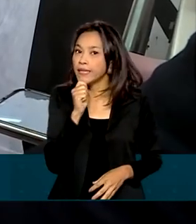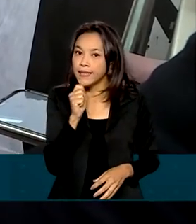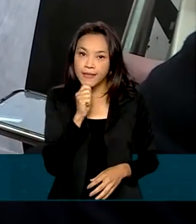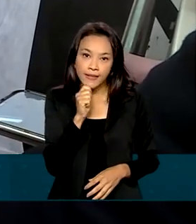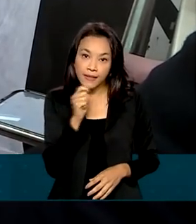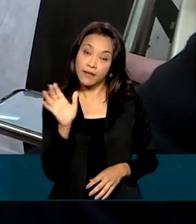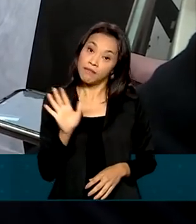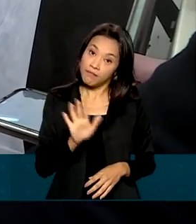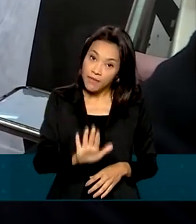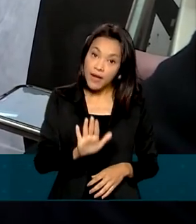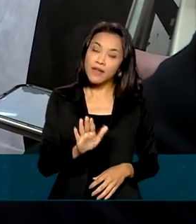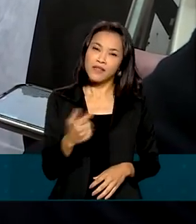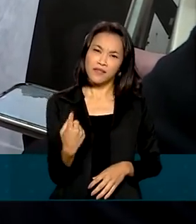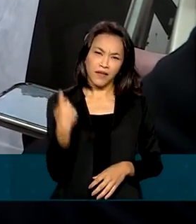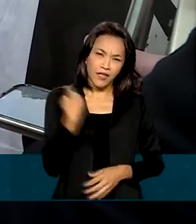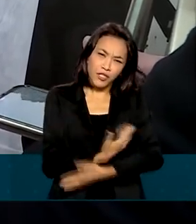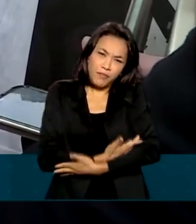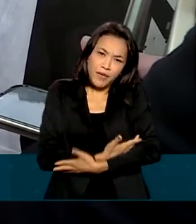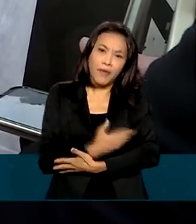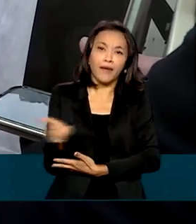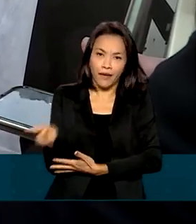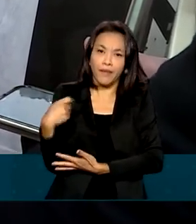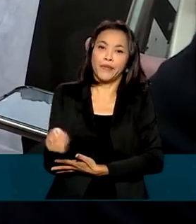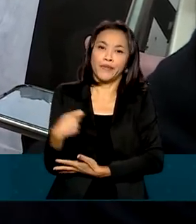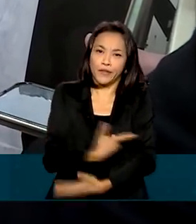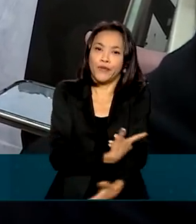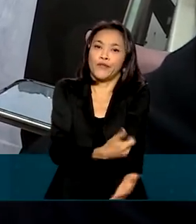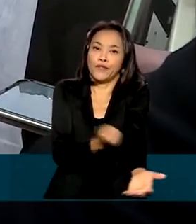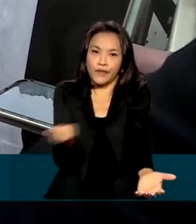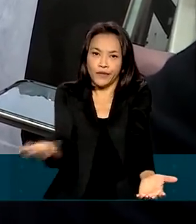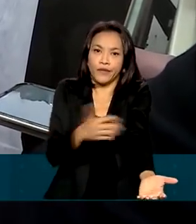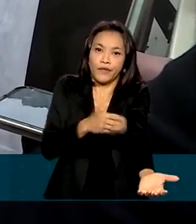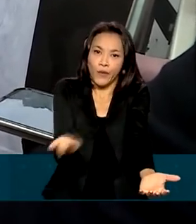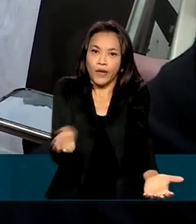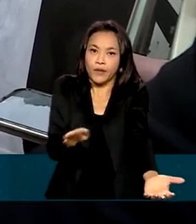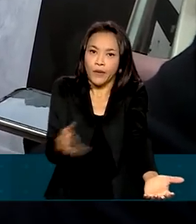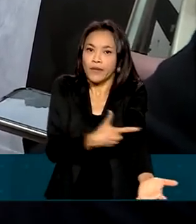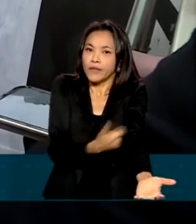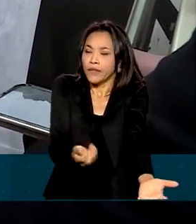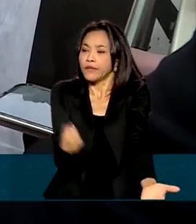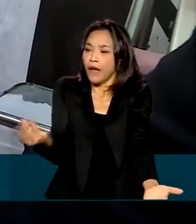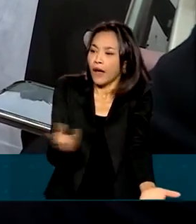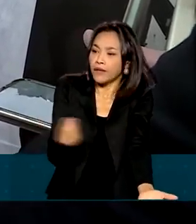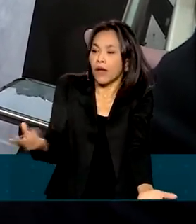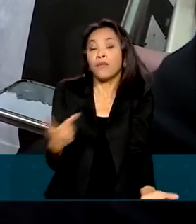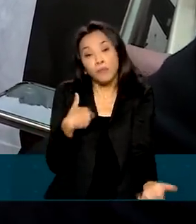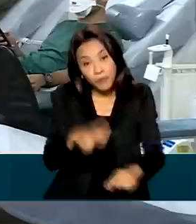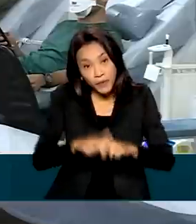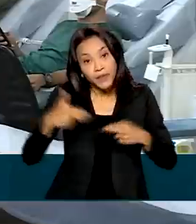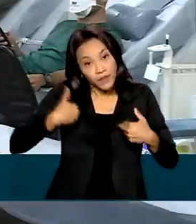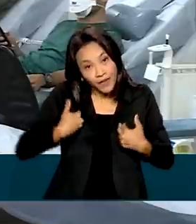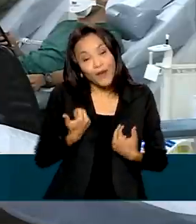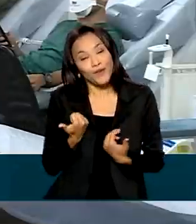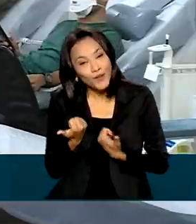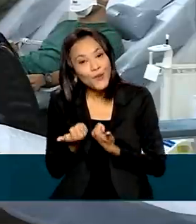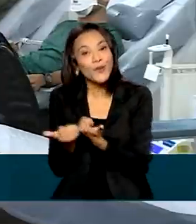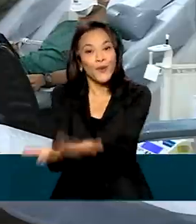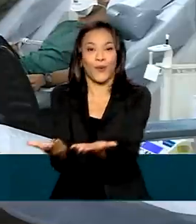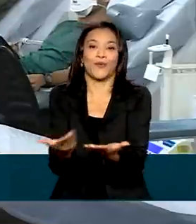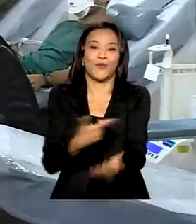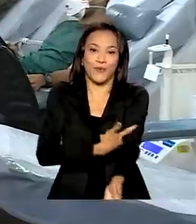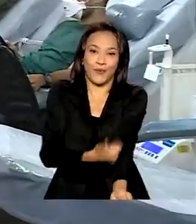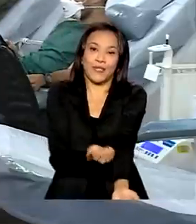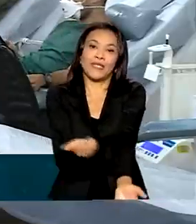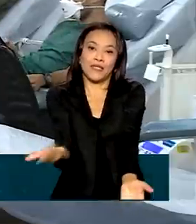né? Mas, desde bebezinha, ela precisou de doação de sangue e foi por isso que eu comecei a doar. A nota técnica também